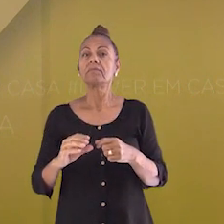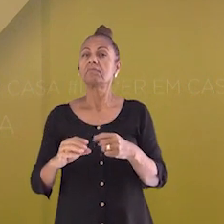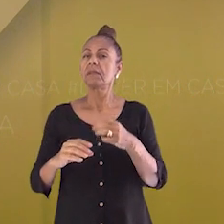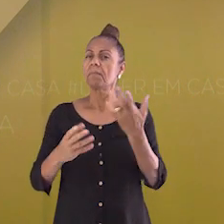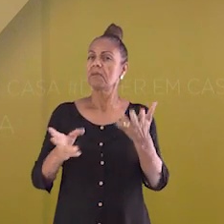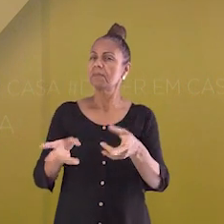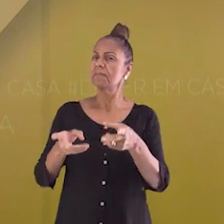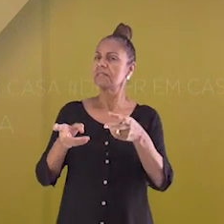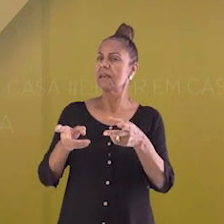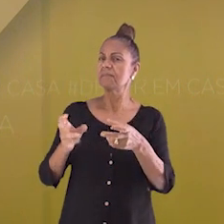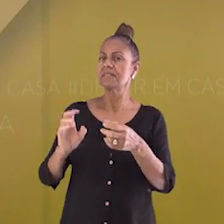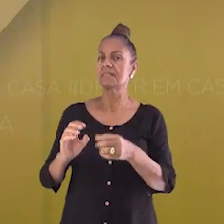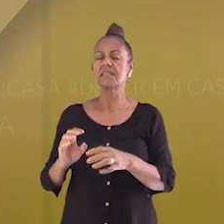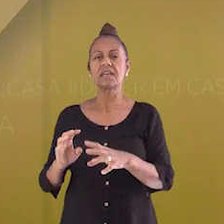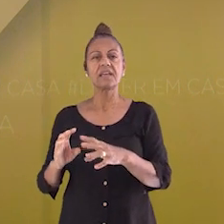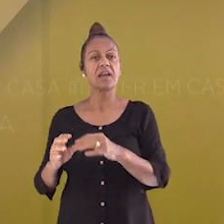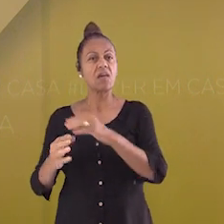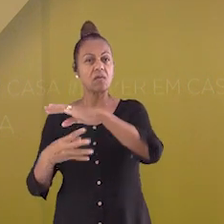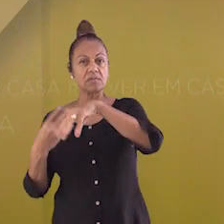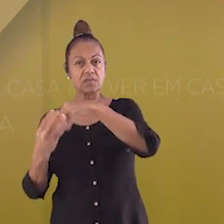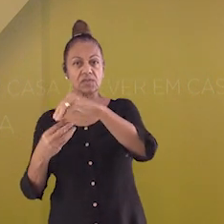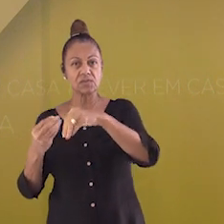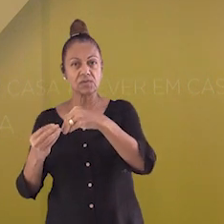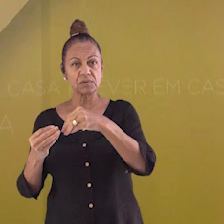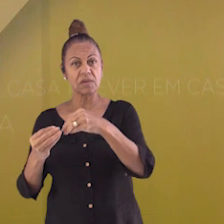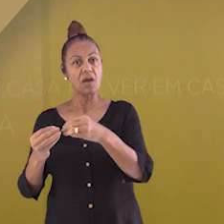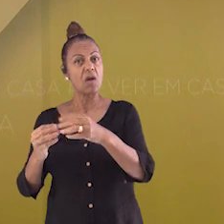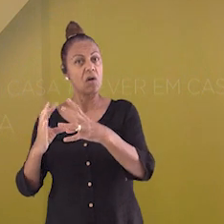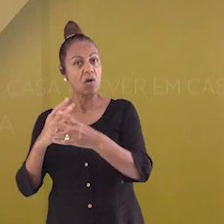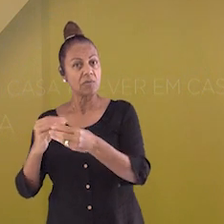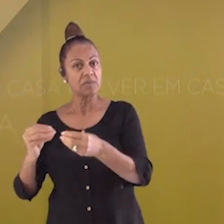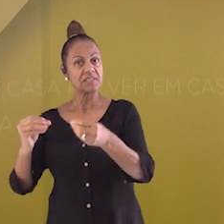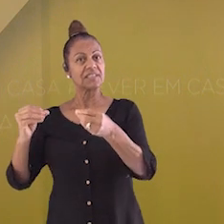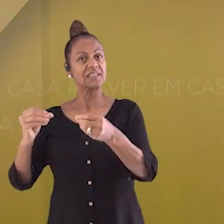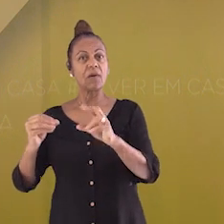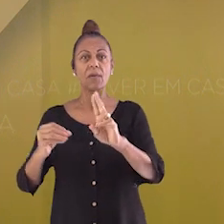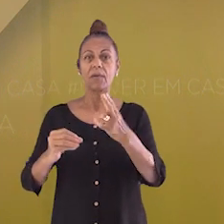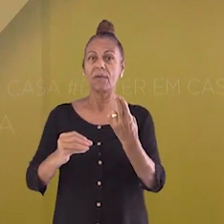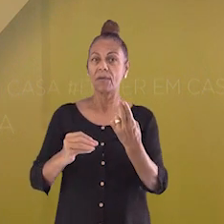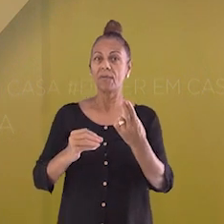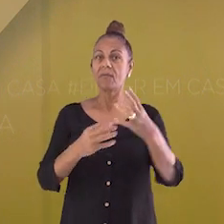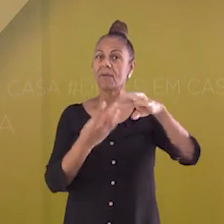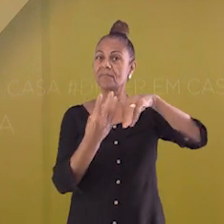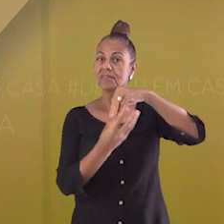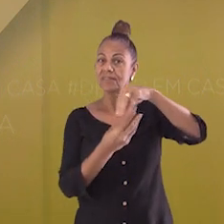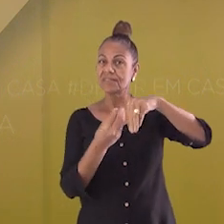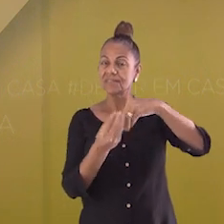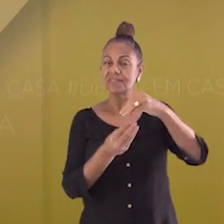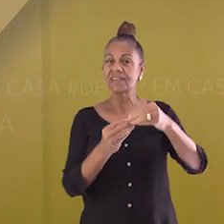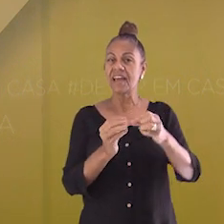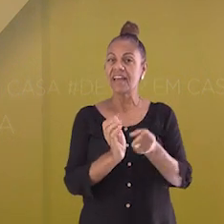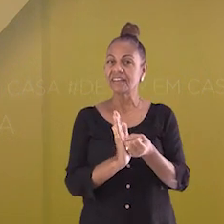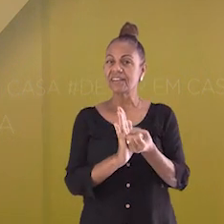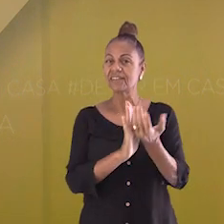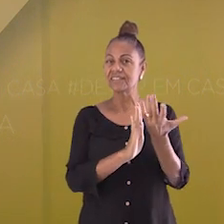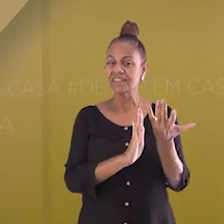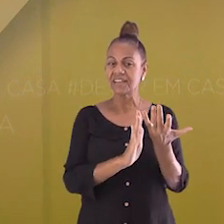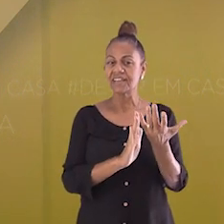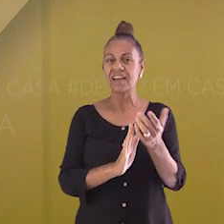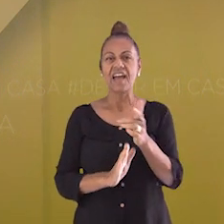apenas uma fase ou uma mistura heterogênea. Por exemplo, adicione óleo